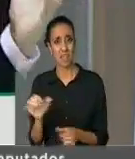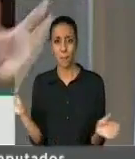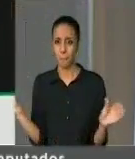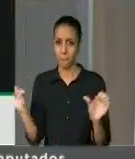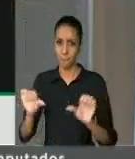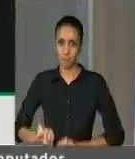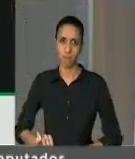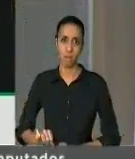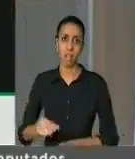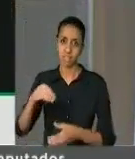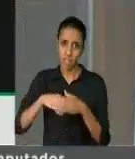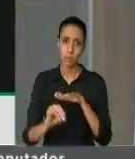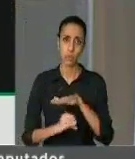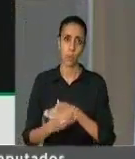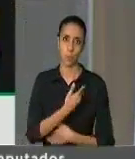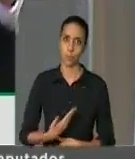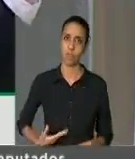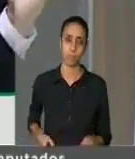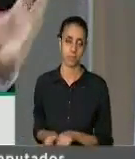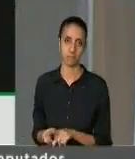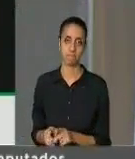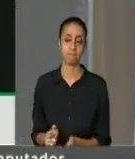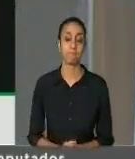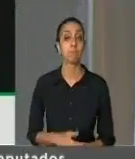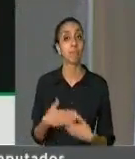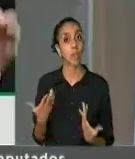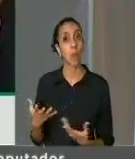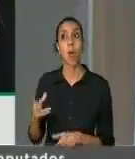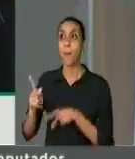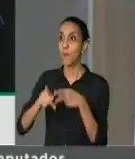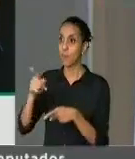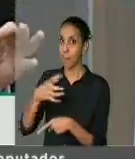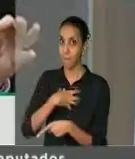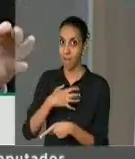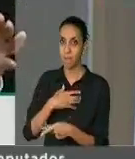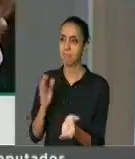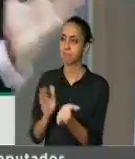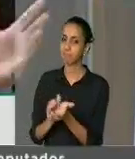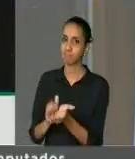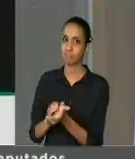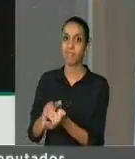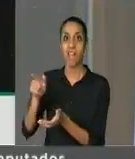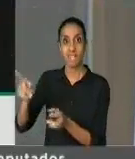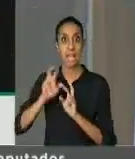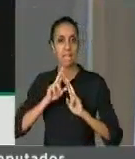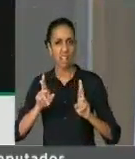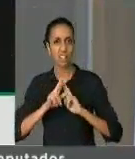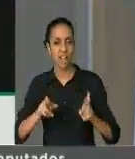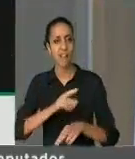Portanto, parabéns a todos os baianos que bradou para o país. Fora Temer, direta já.